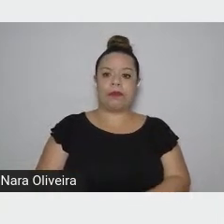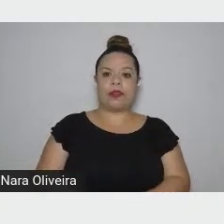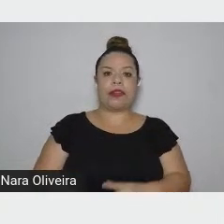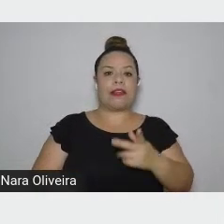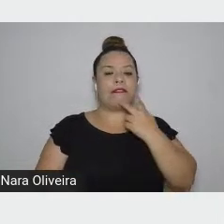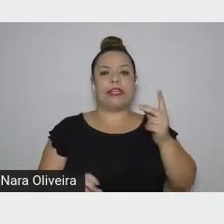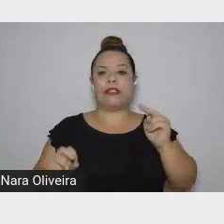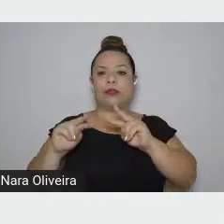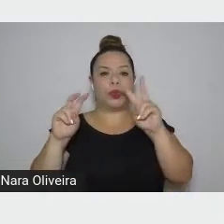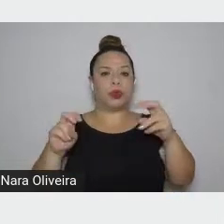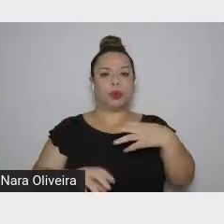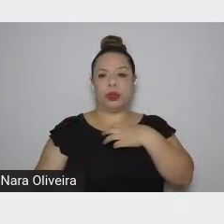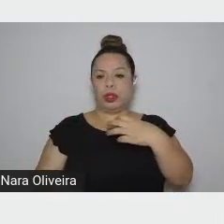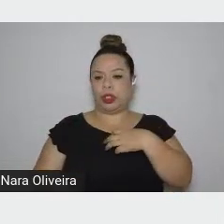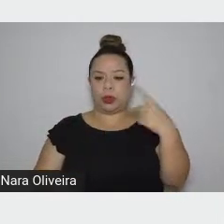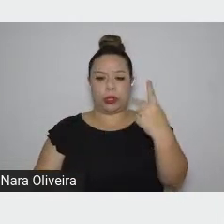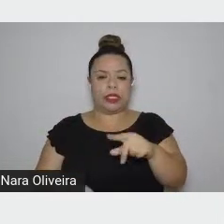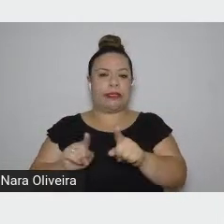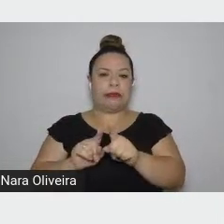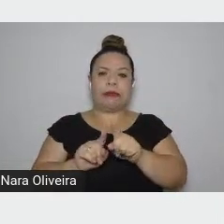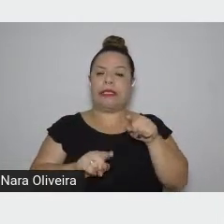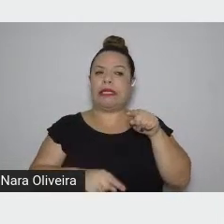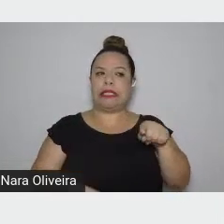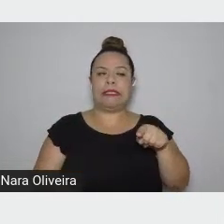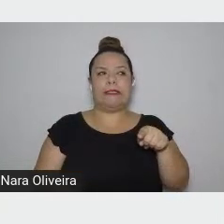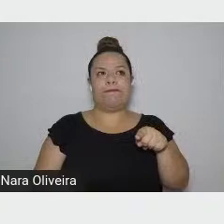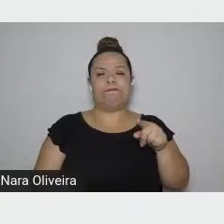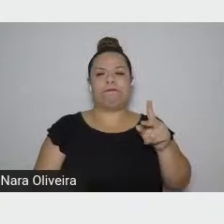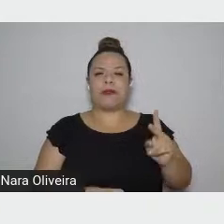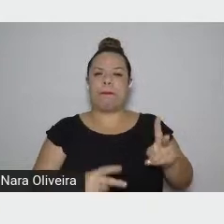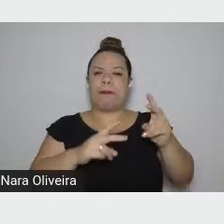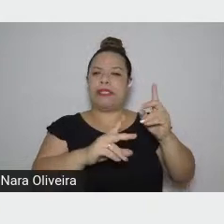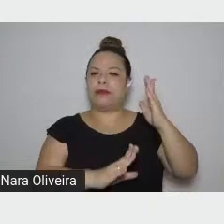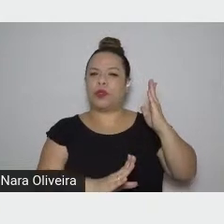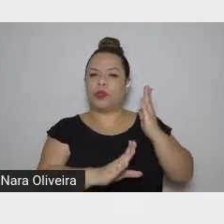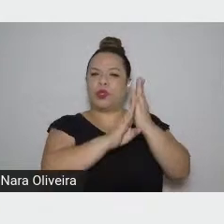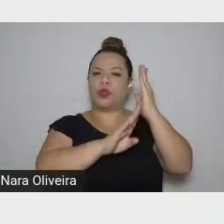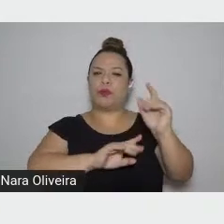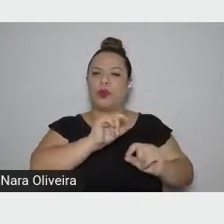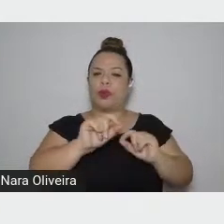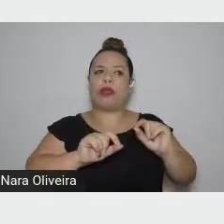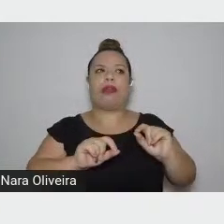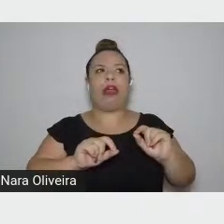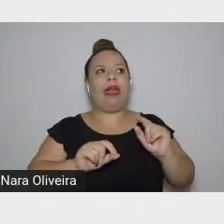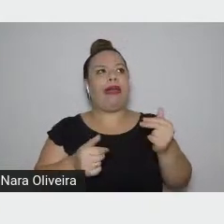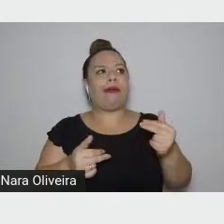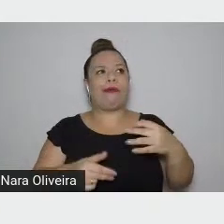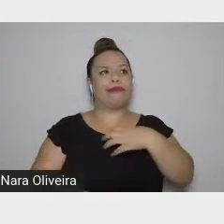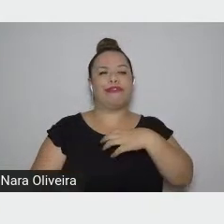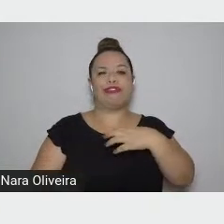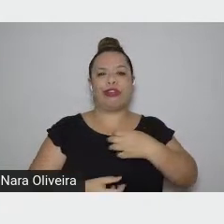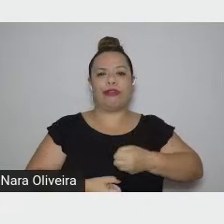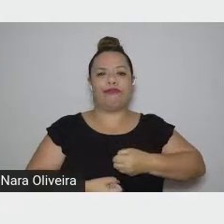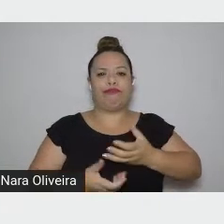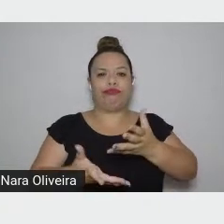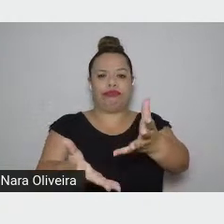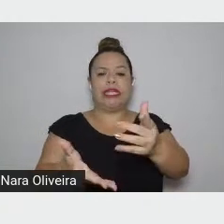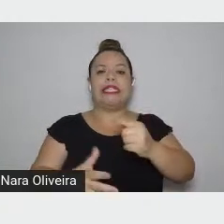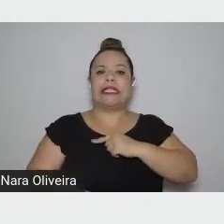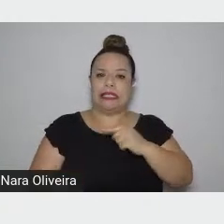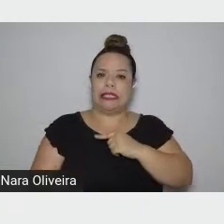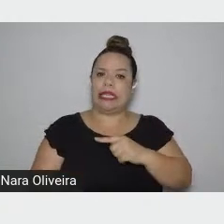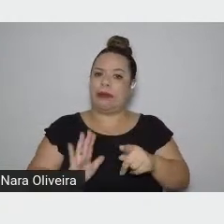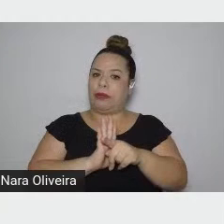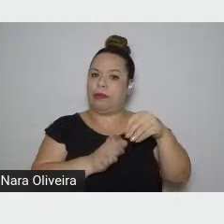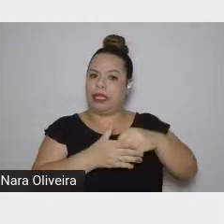descobriu e se tornou a sua própria voz literária em Levantado